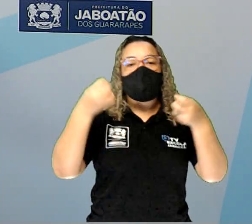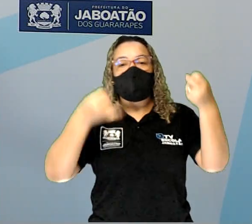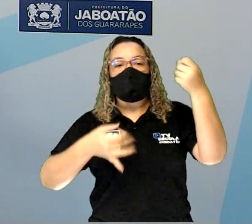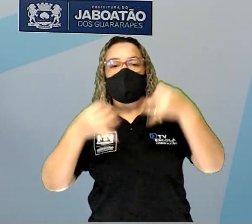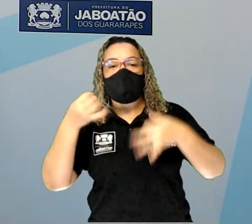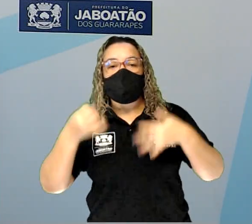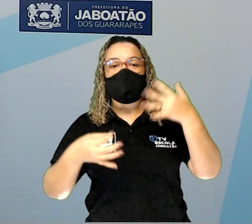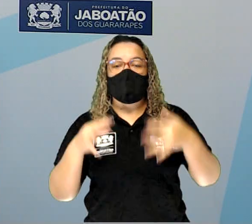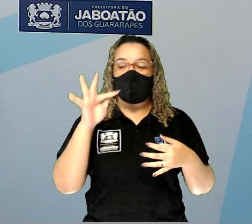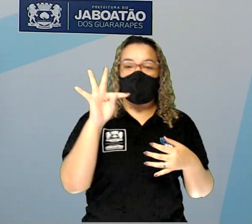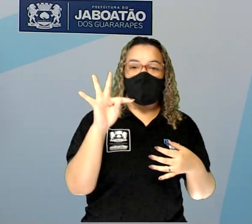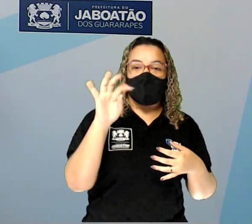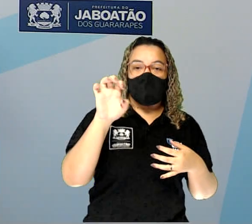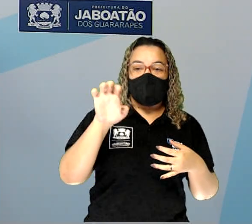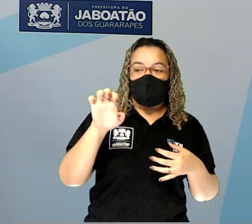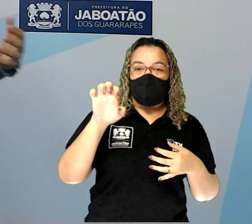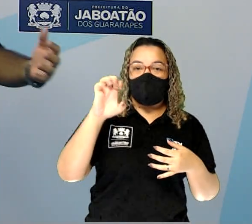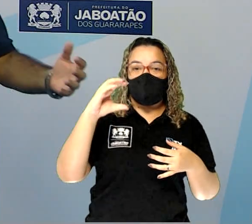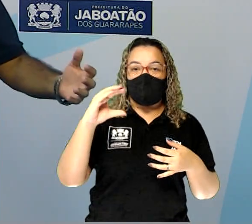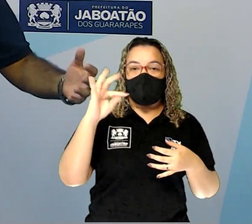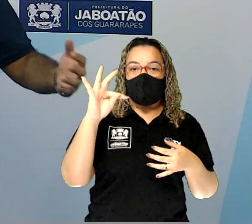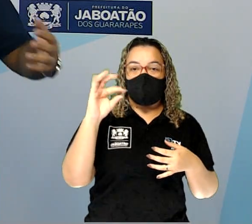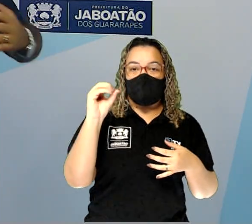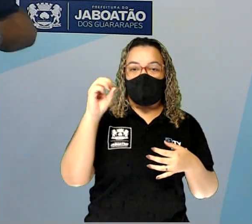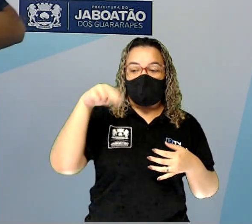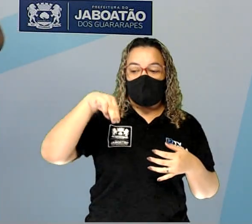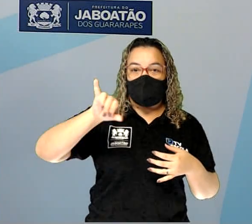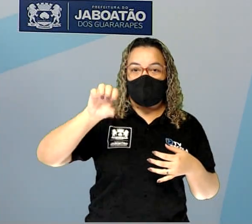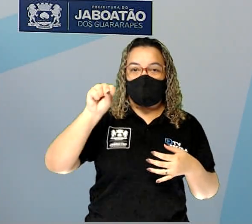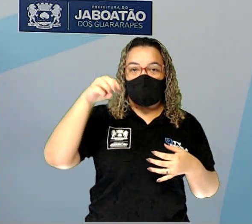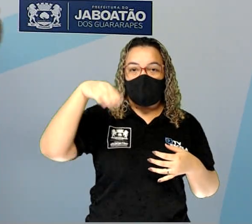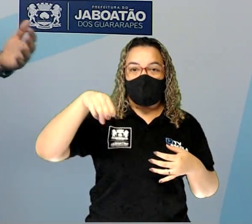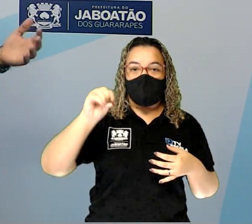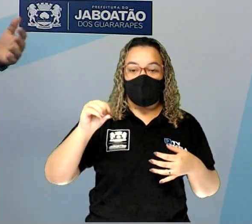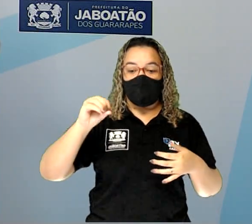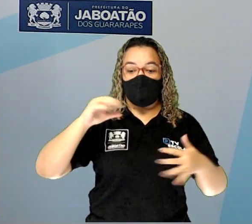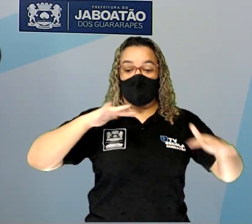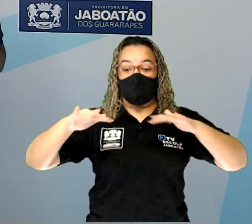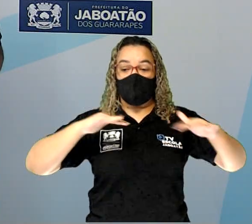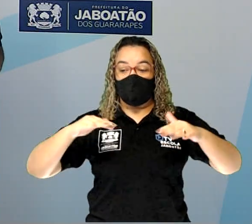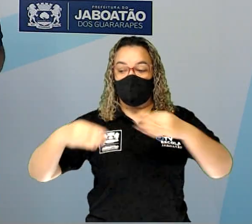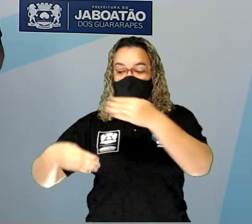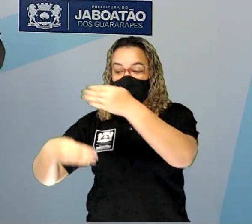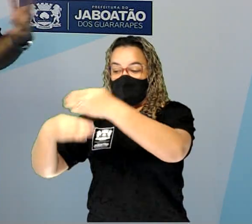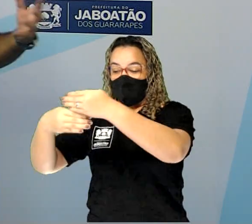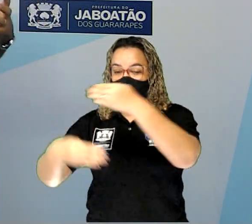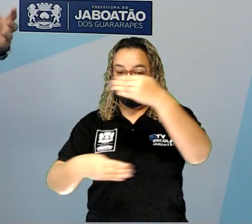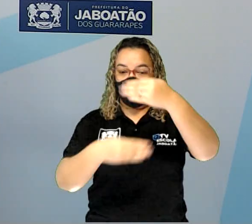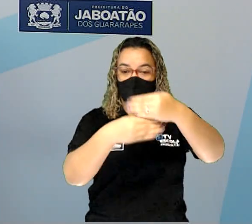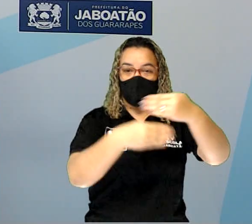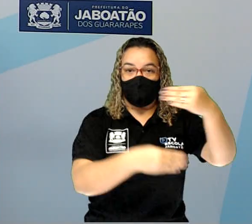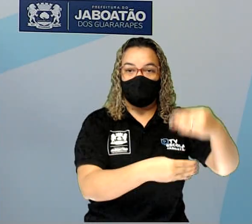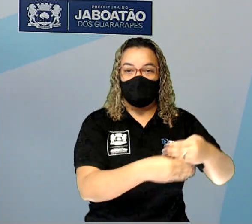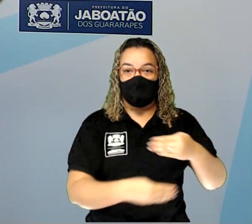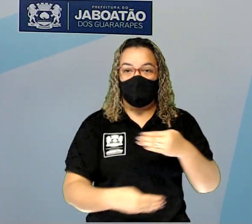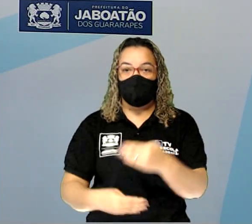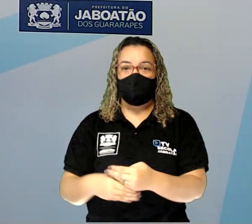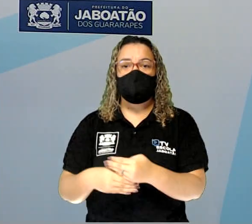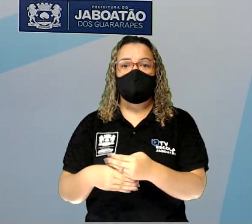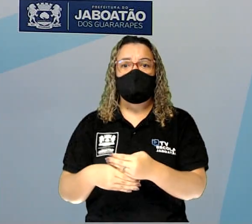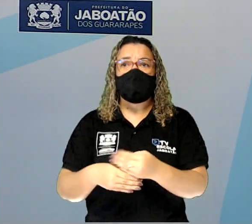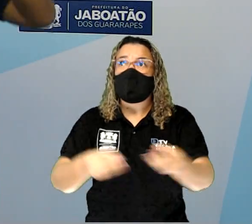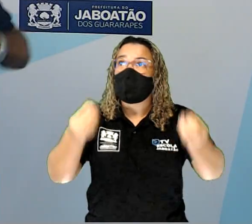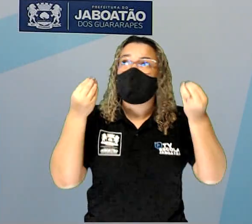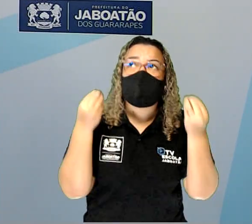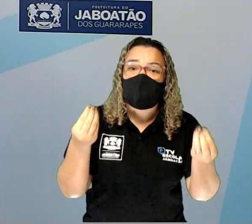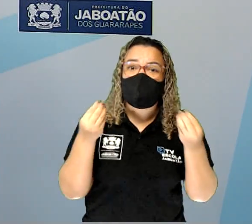tectonismo, que é o movimento das placas tectônicas. Placas tectônicas, o que é